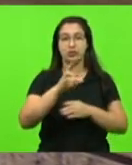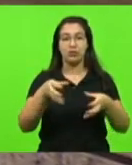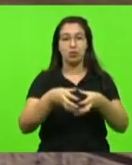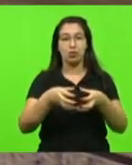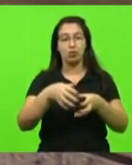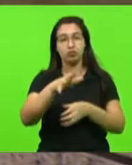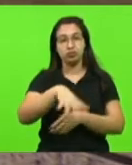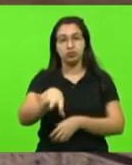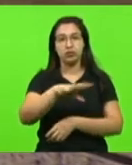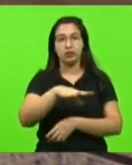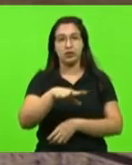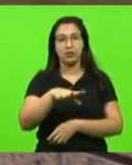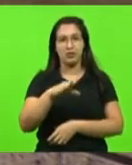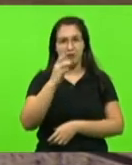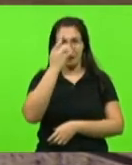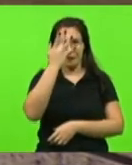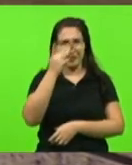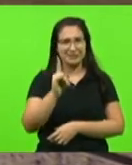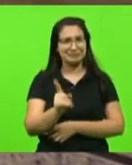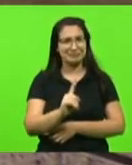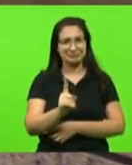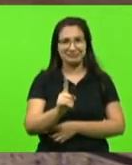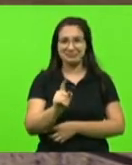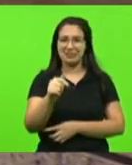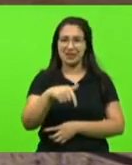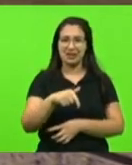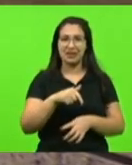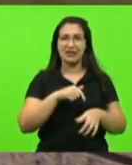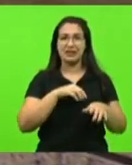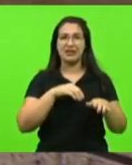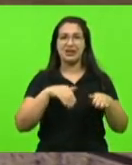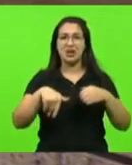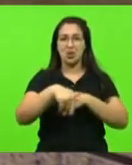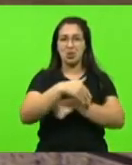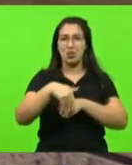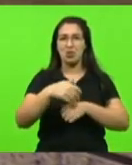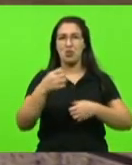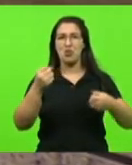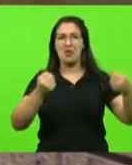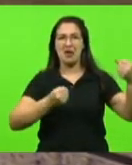Sabemos que não é fácil, a questão do trânsito realmente é uma questão complicadíssima.